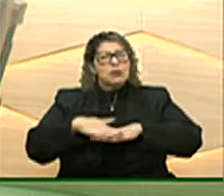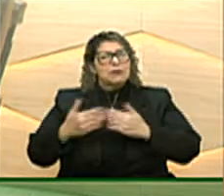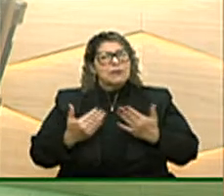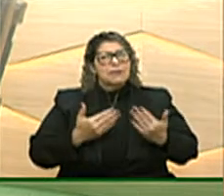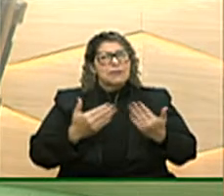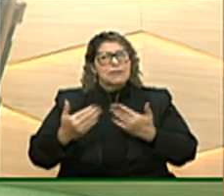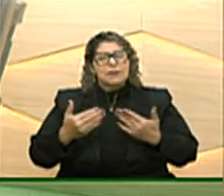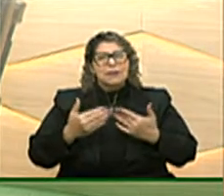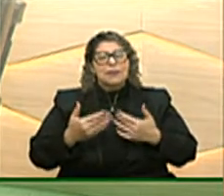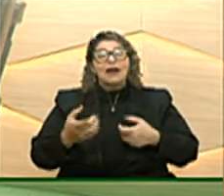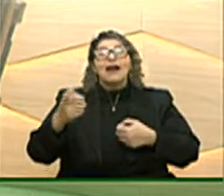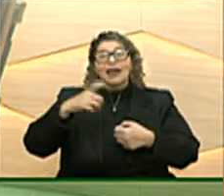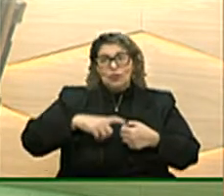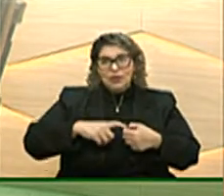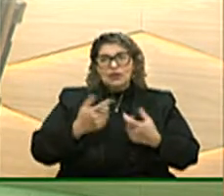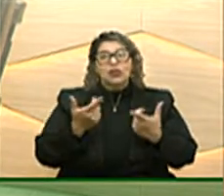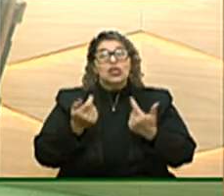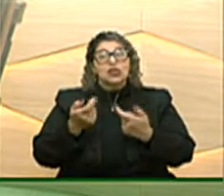para a recuperação da nossa economia